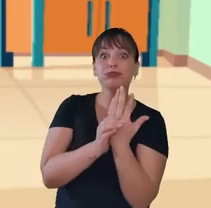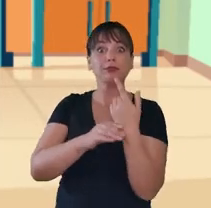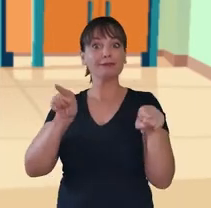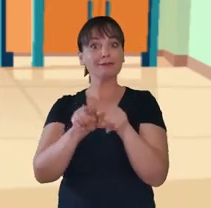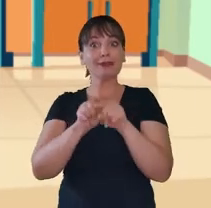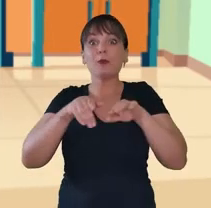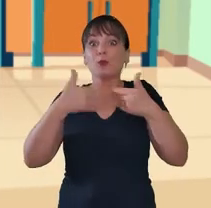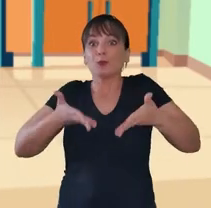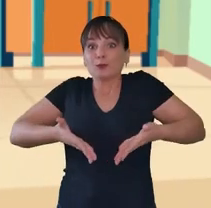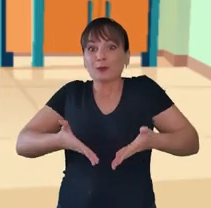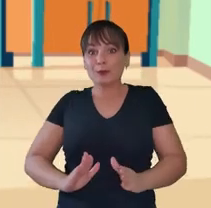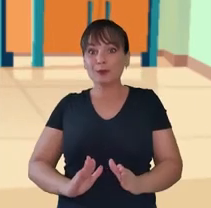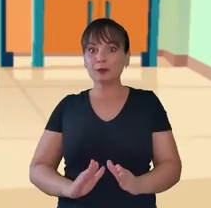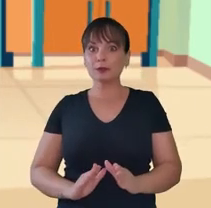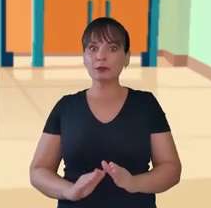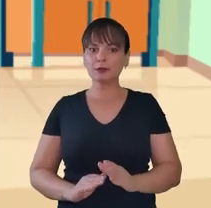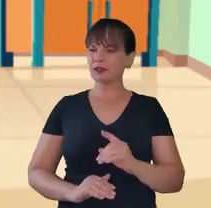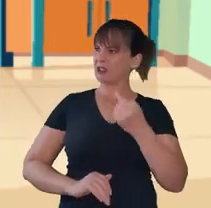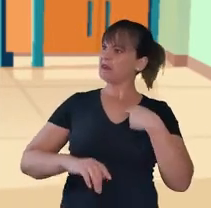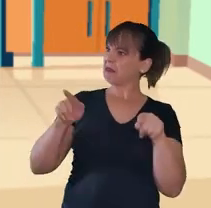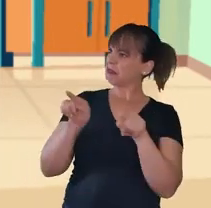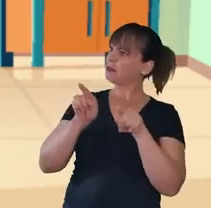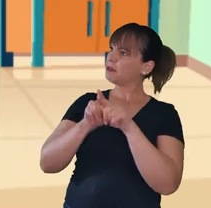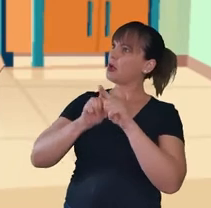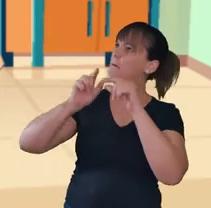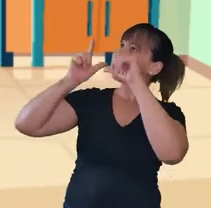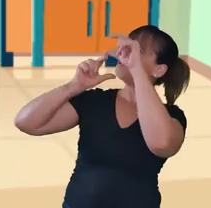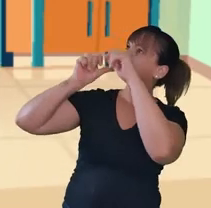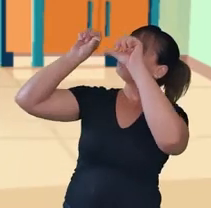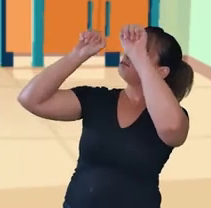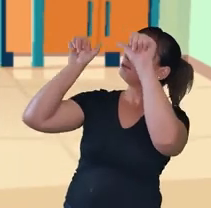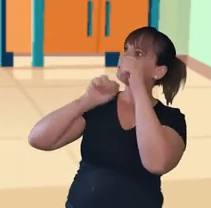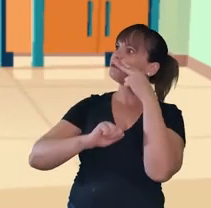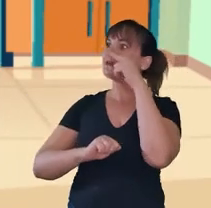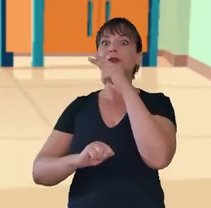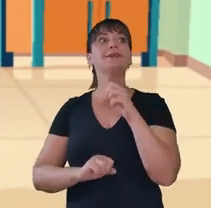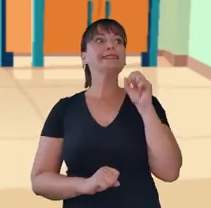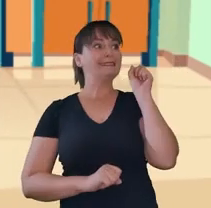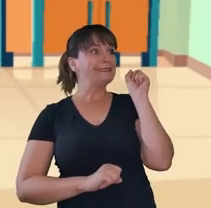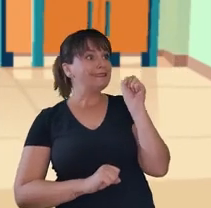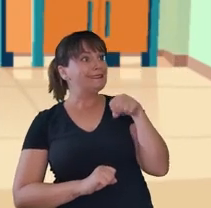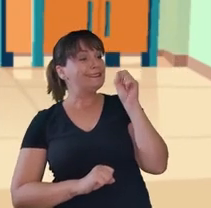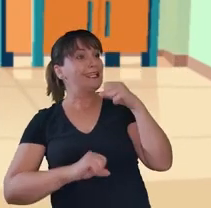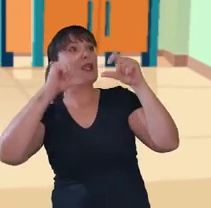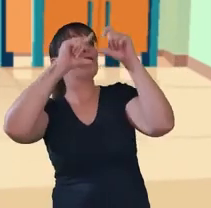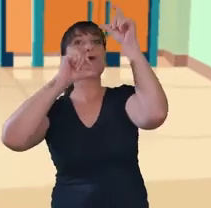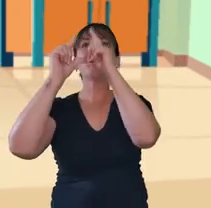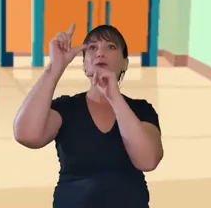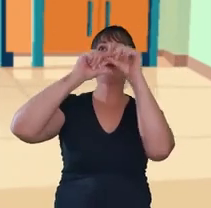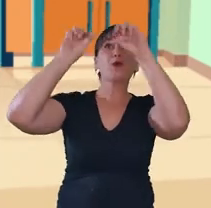bebês. E eles viam formas também nas estrelas? Muitas formas, as constelações. Olha,